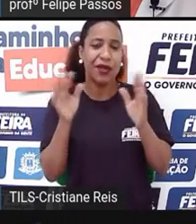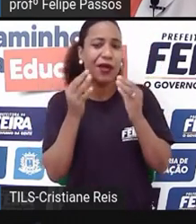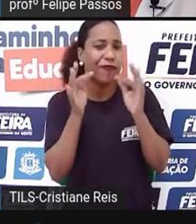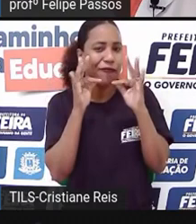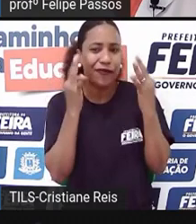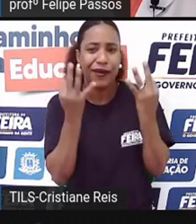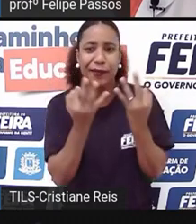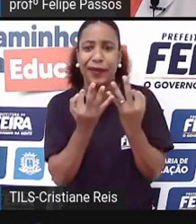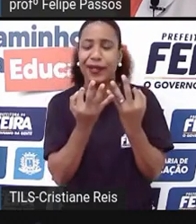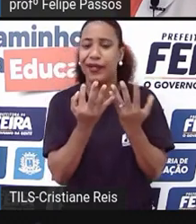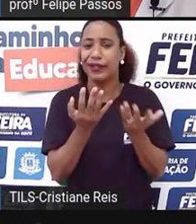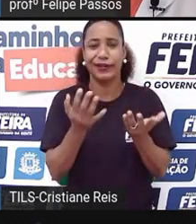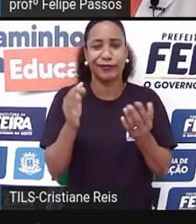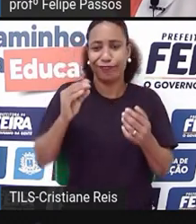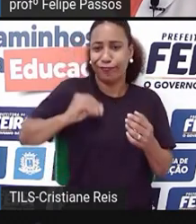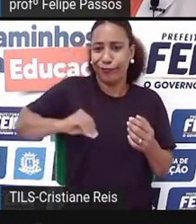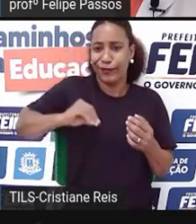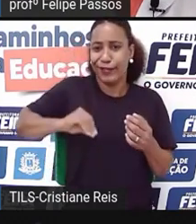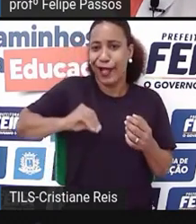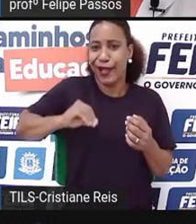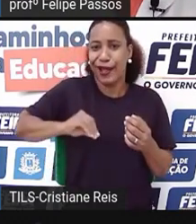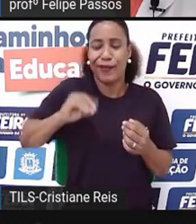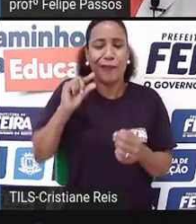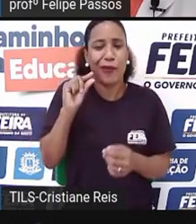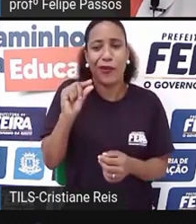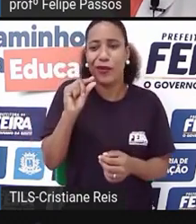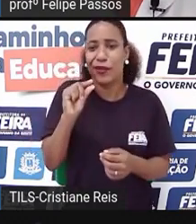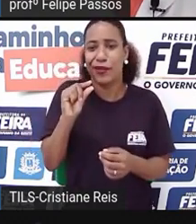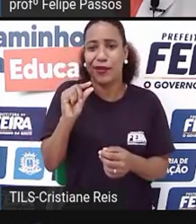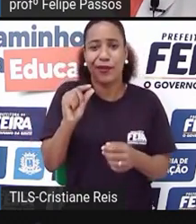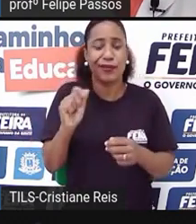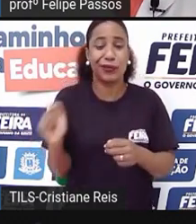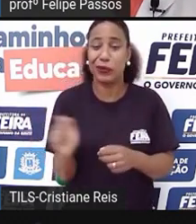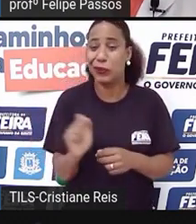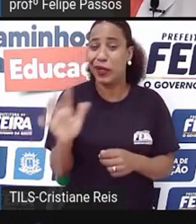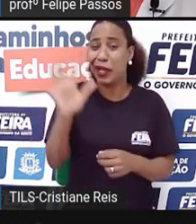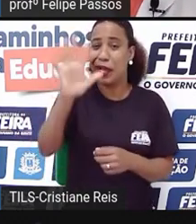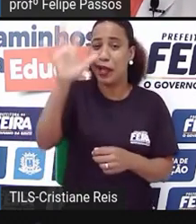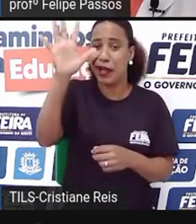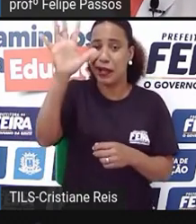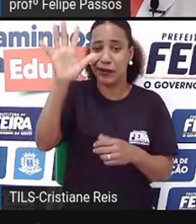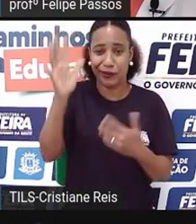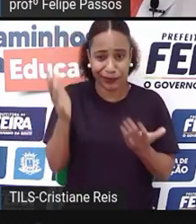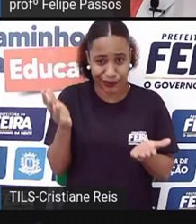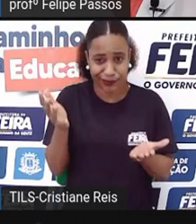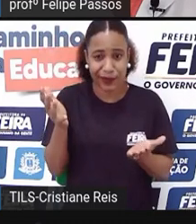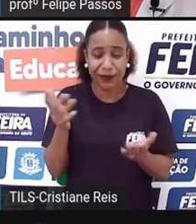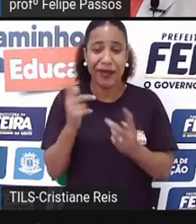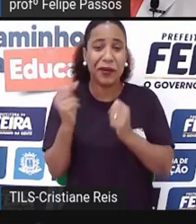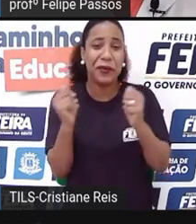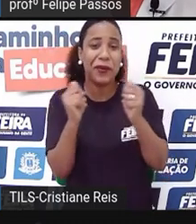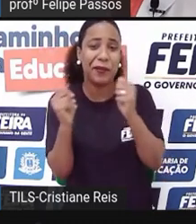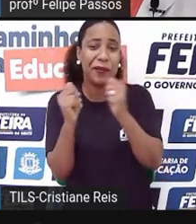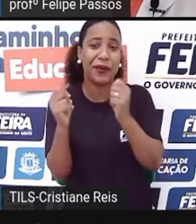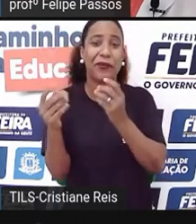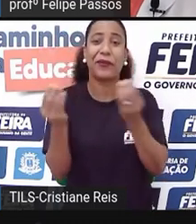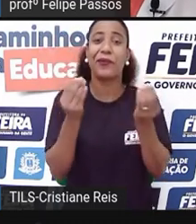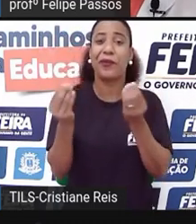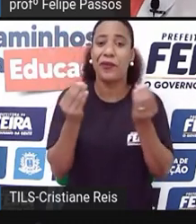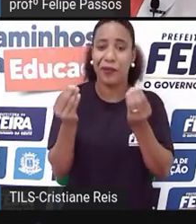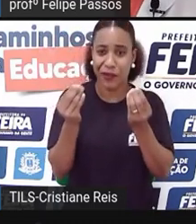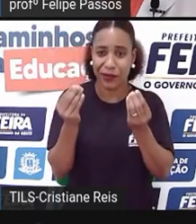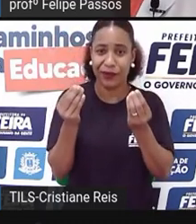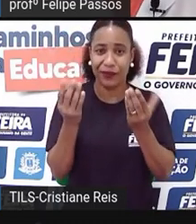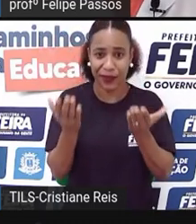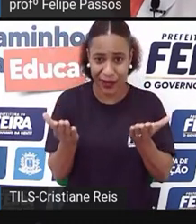preço, que, então, como eu vou pensar em poupar? Então, fica um pouco de contrassenso eu falar sobre isso, falar que o universo é esse,